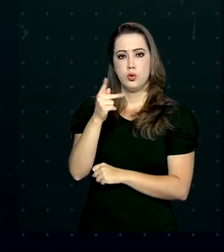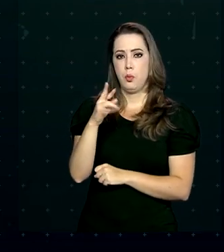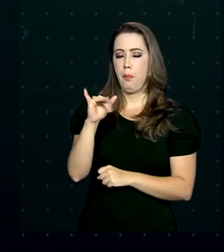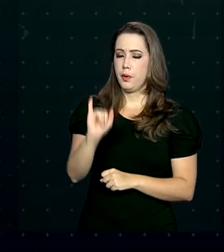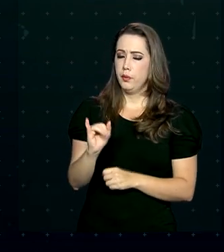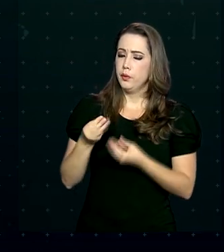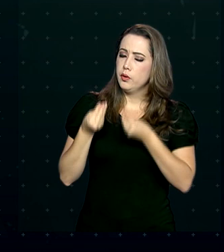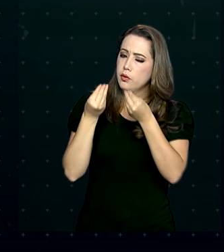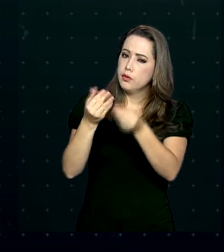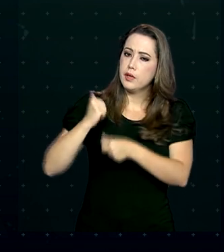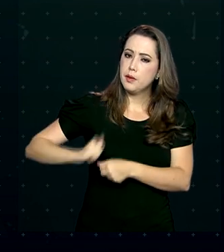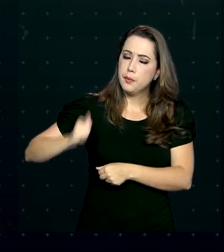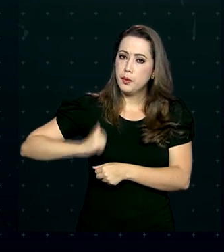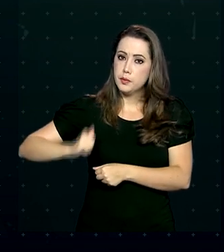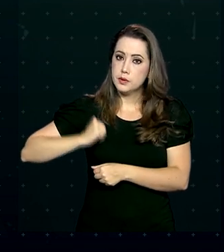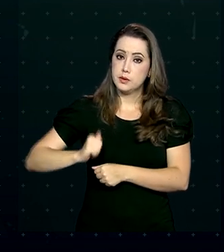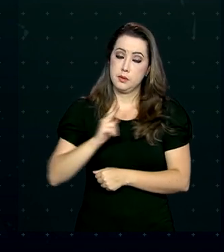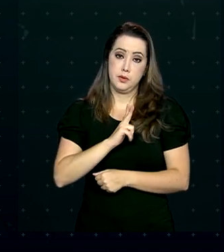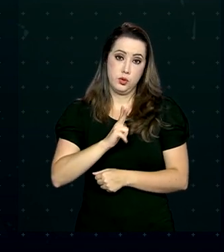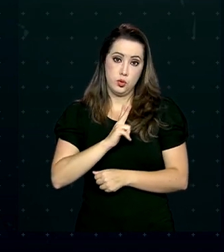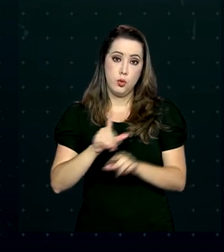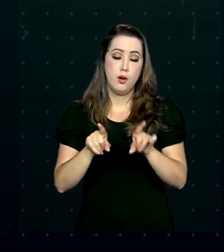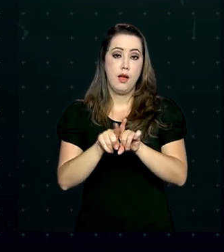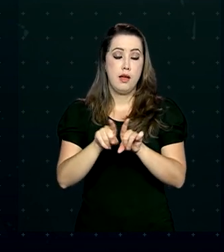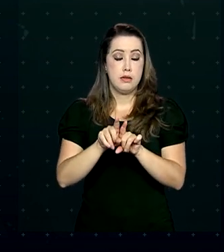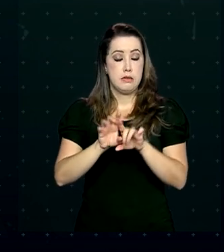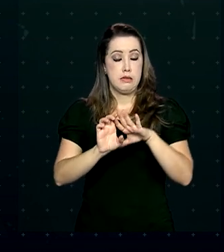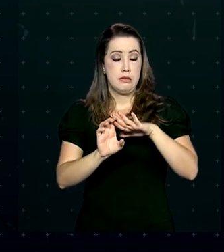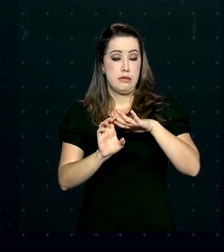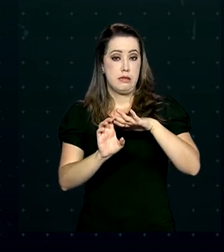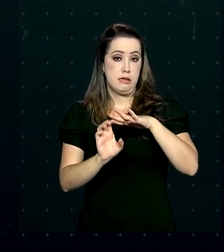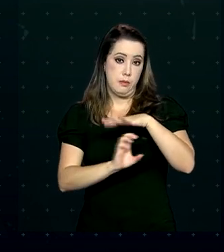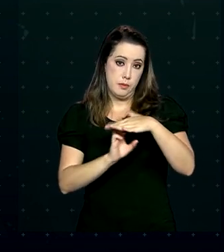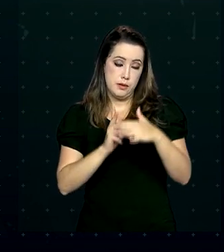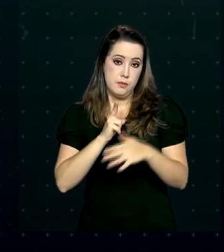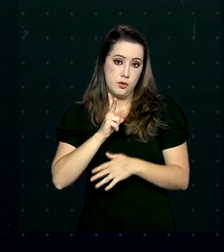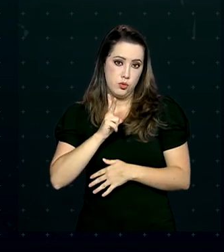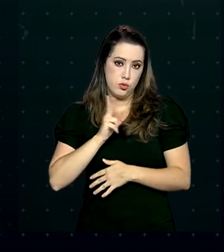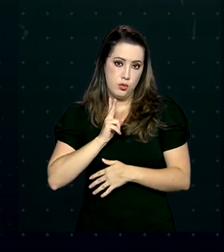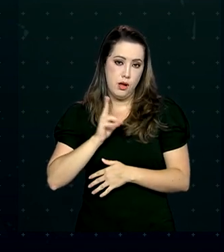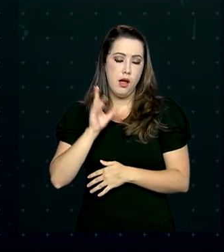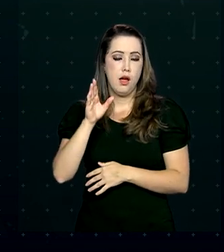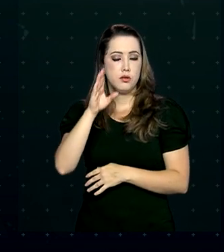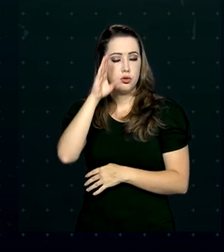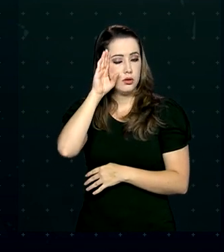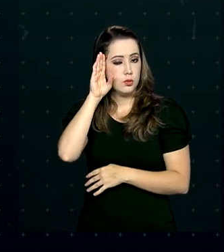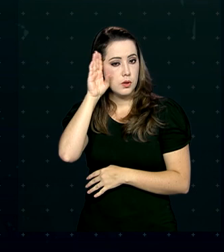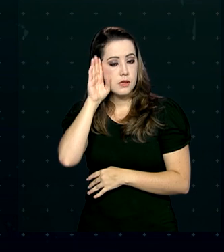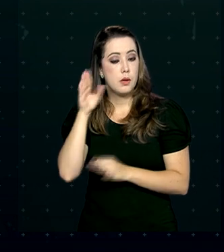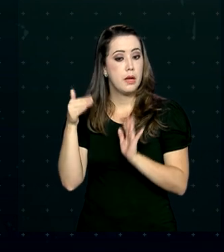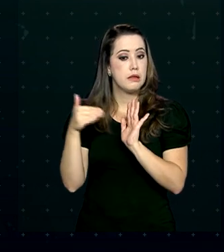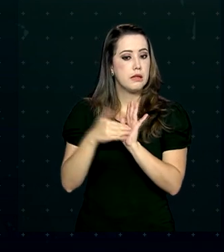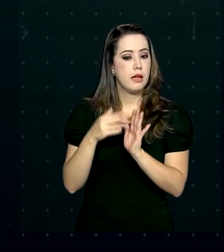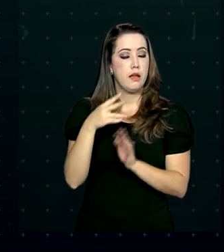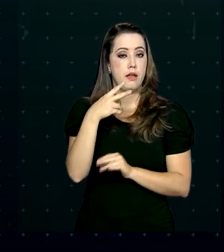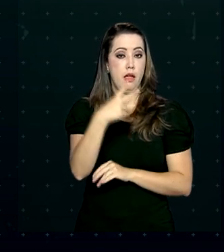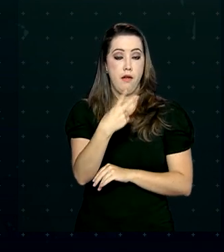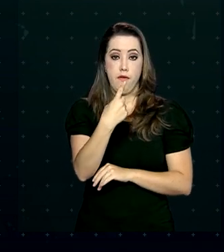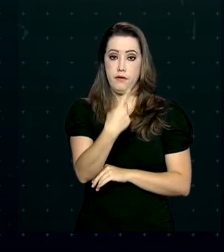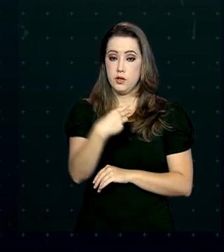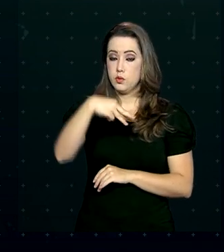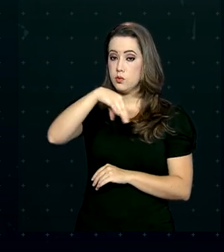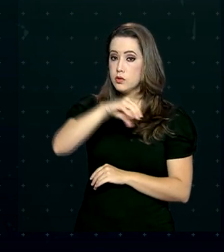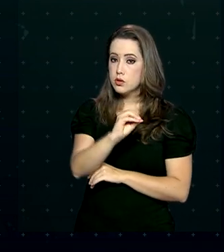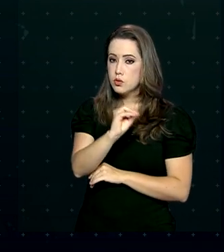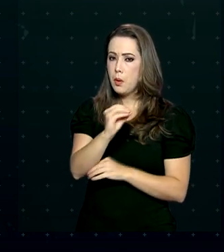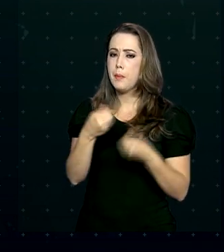em instituições privadas de educação superior, os estudantes têm até 21 de maio para enviar a documentação para